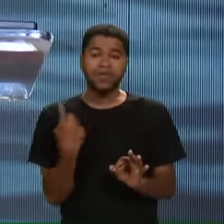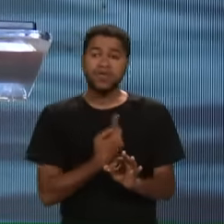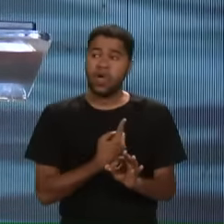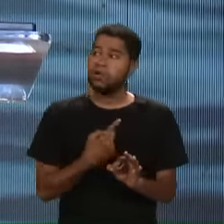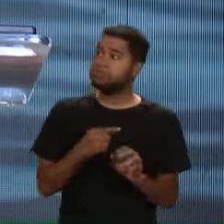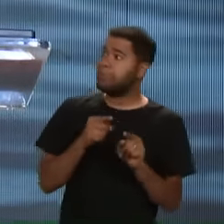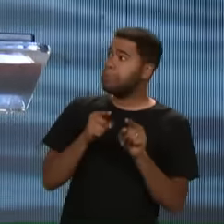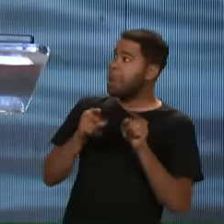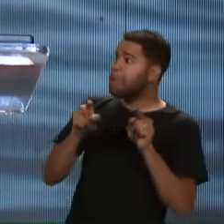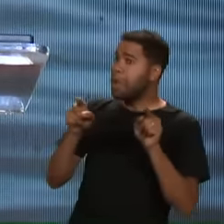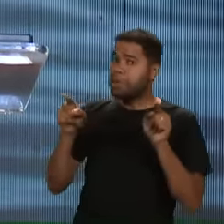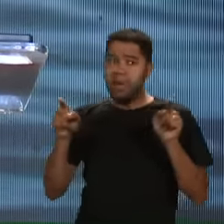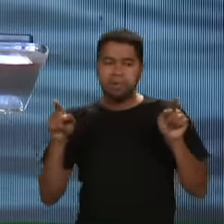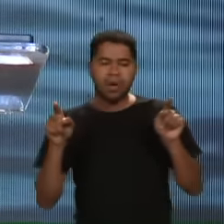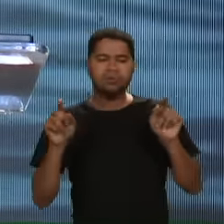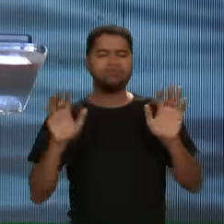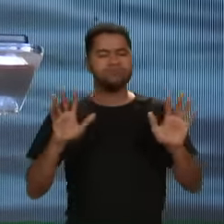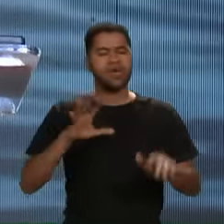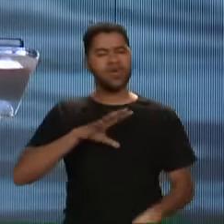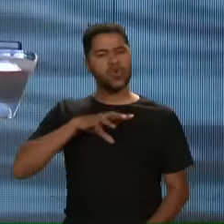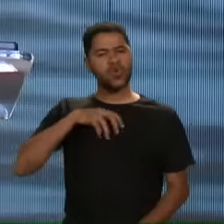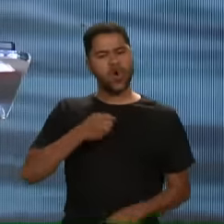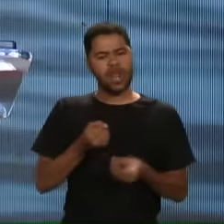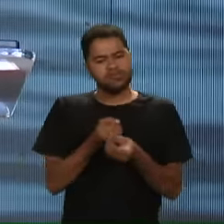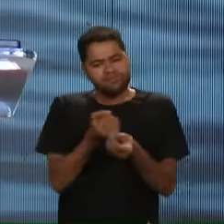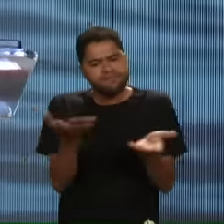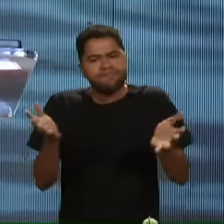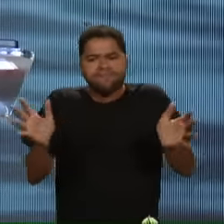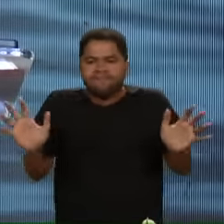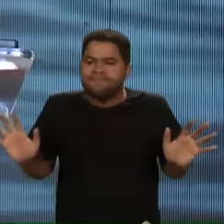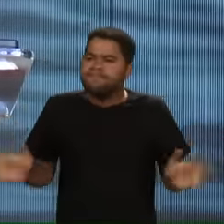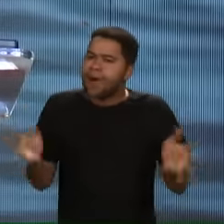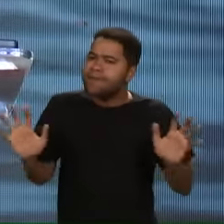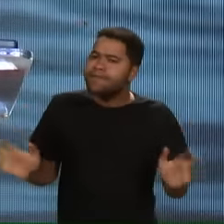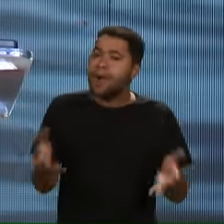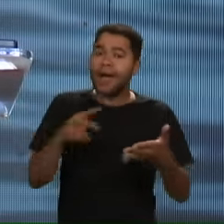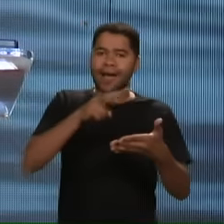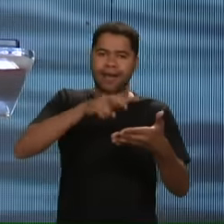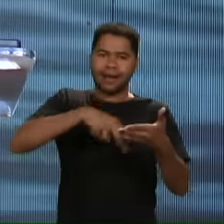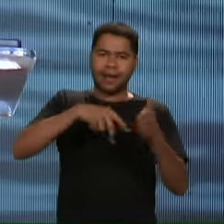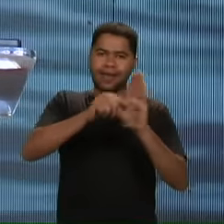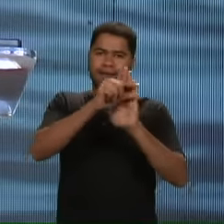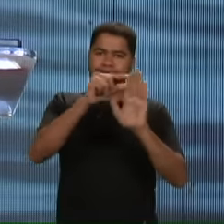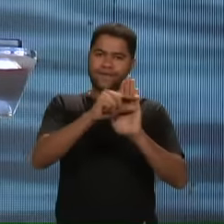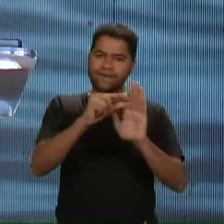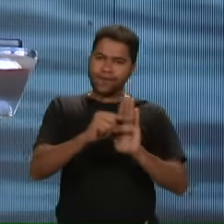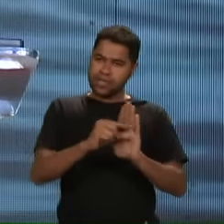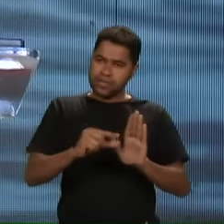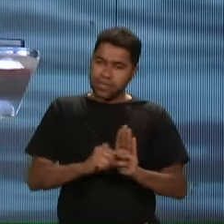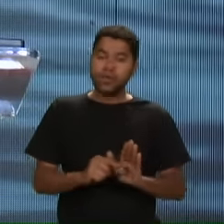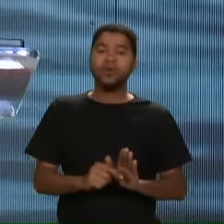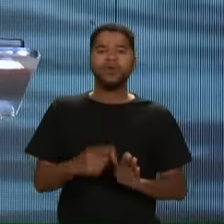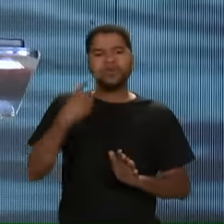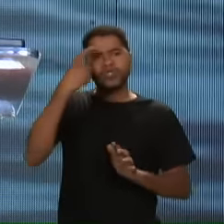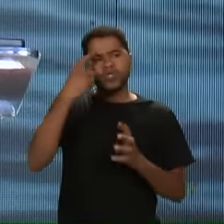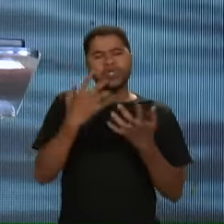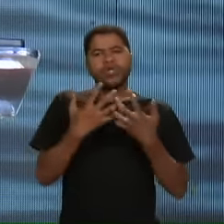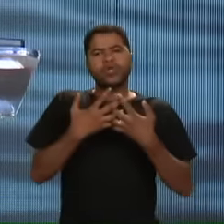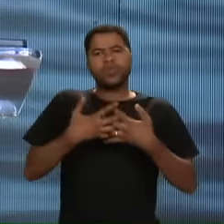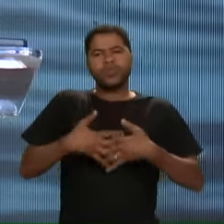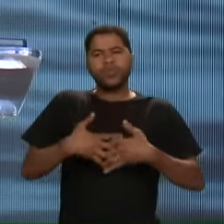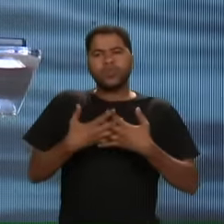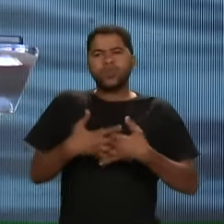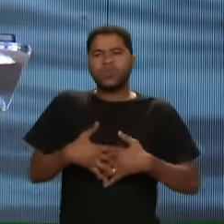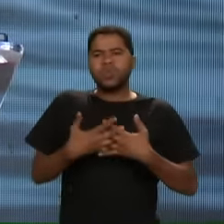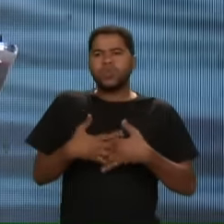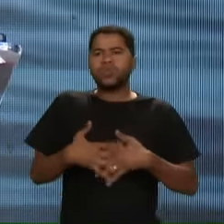volta Eu quero encorajar você A ler comigo alguns versículos da palavra Meditar deles